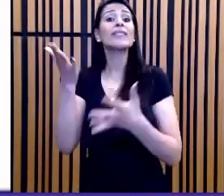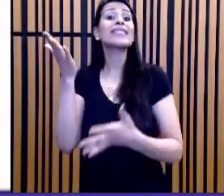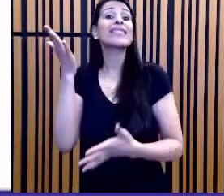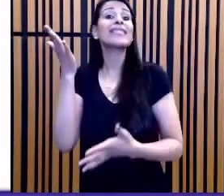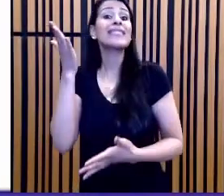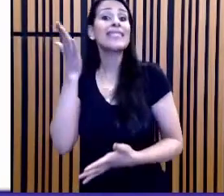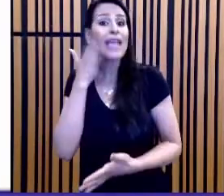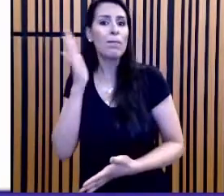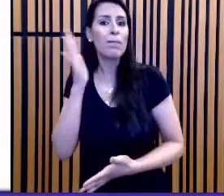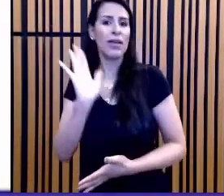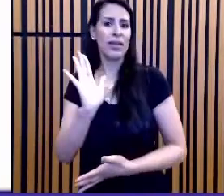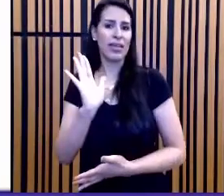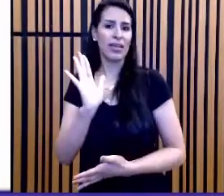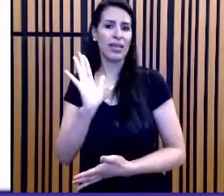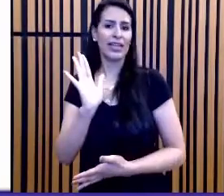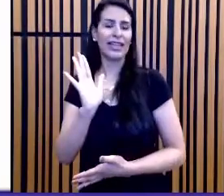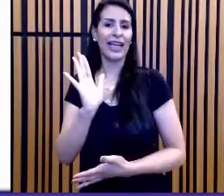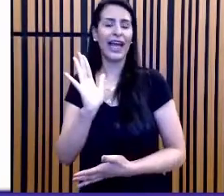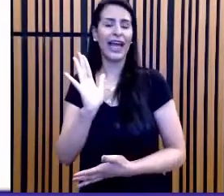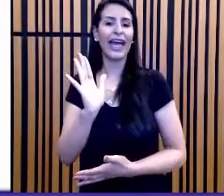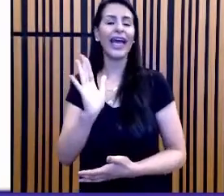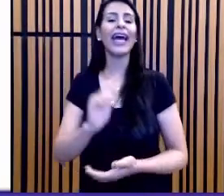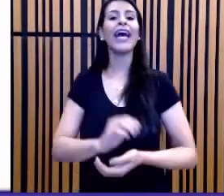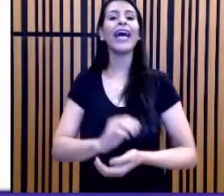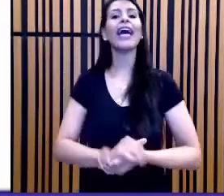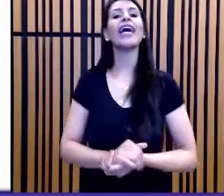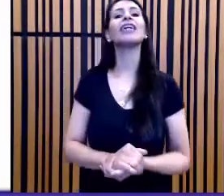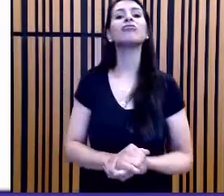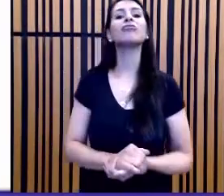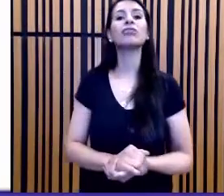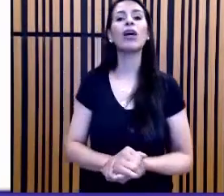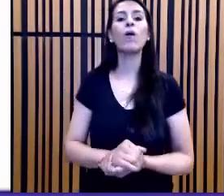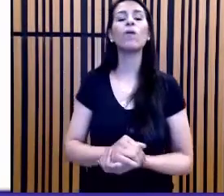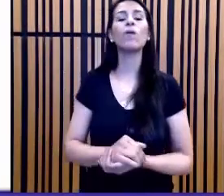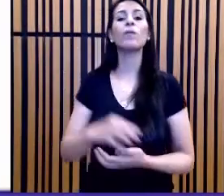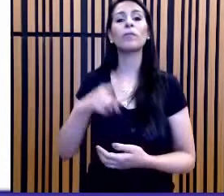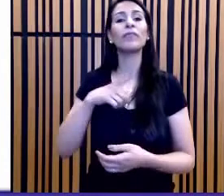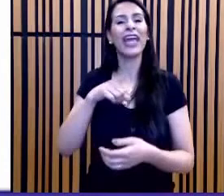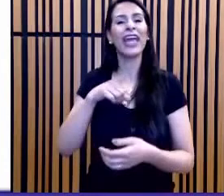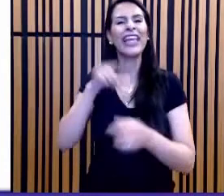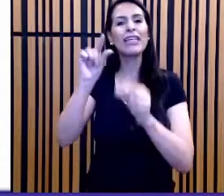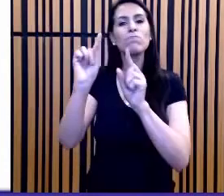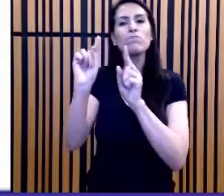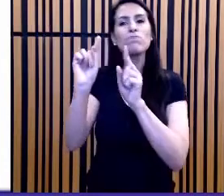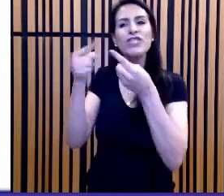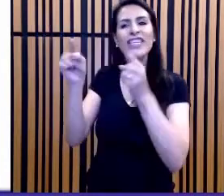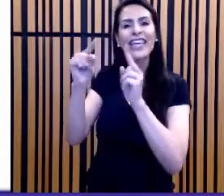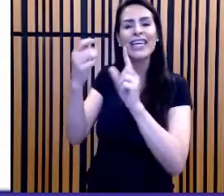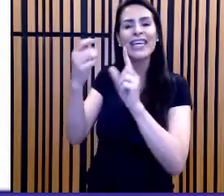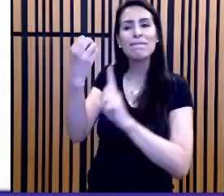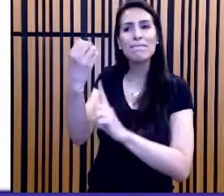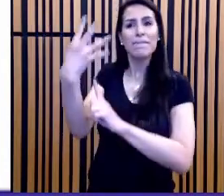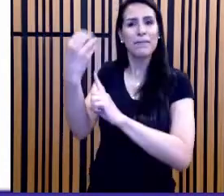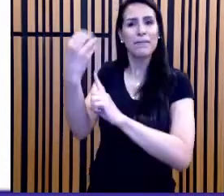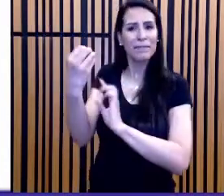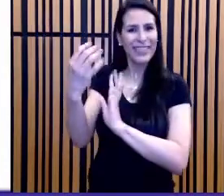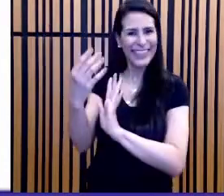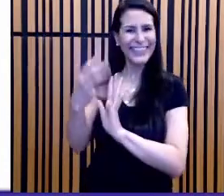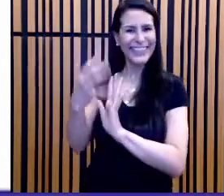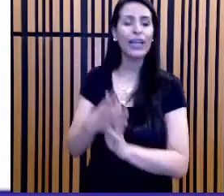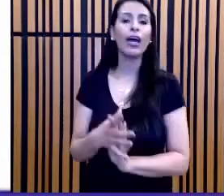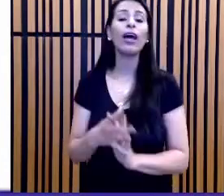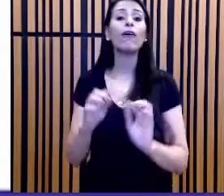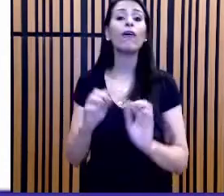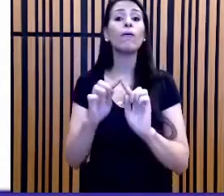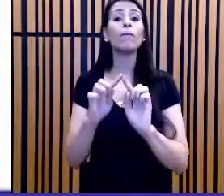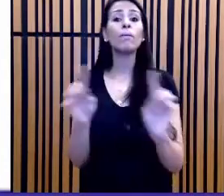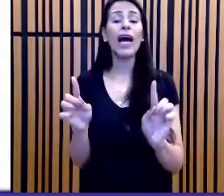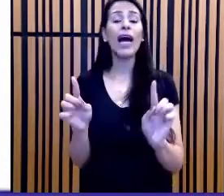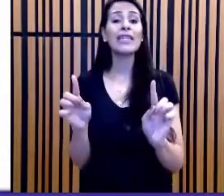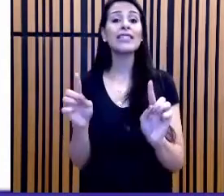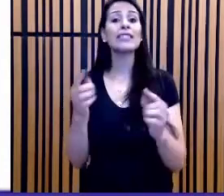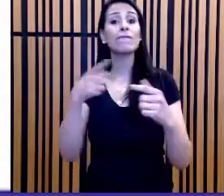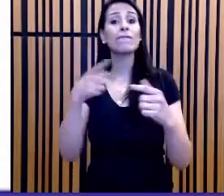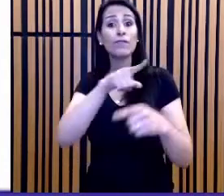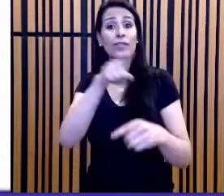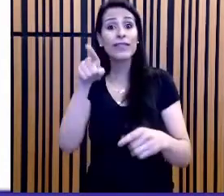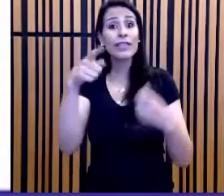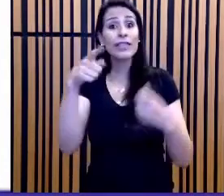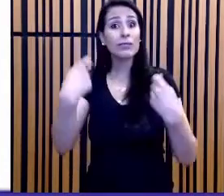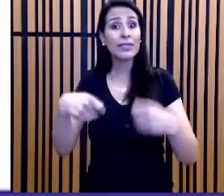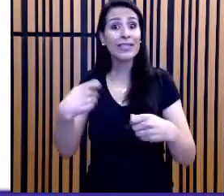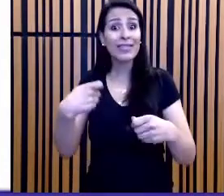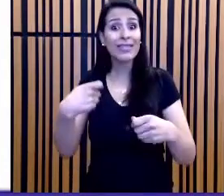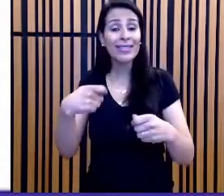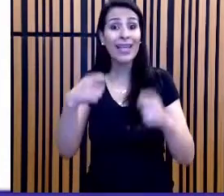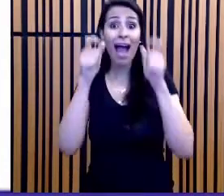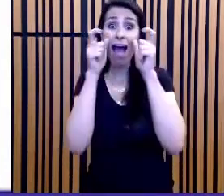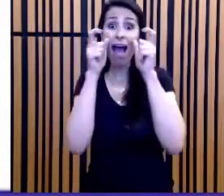Muito importante. Tem até trilha sonora para esse momento mágico. Você precisa estar muito atento, você precisa tomar muito cuidado